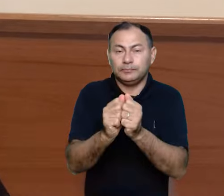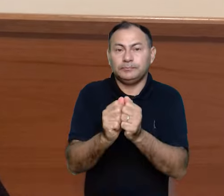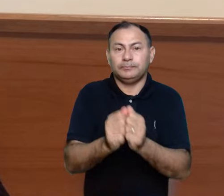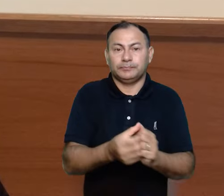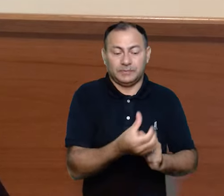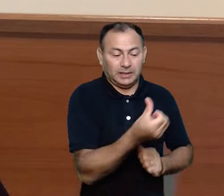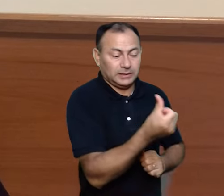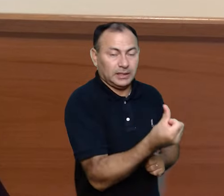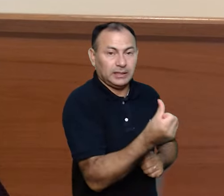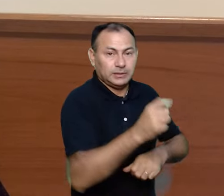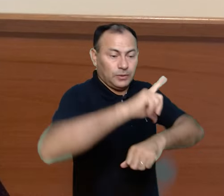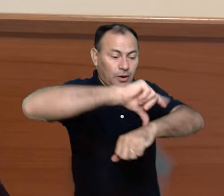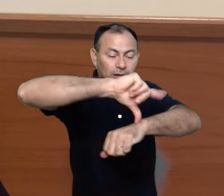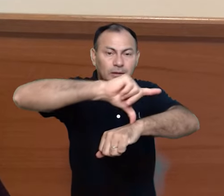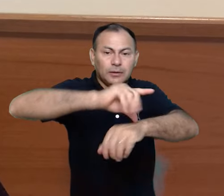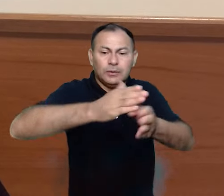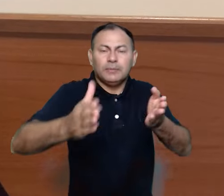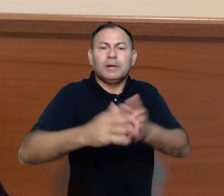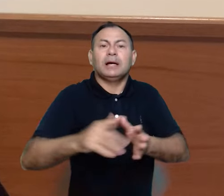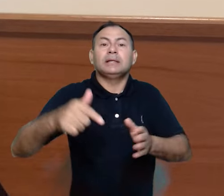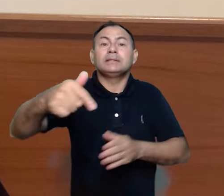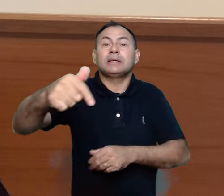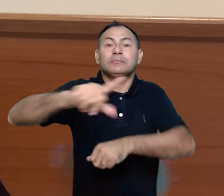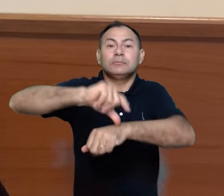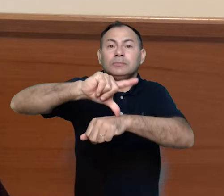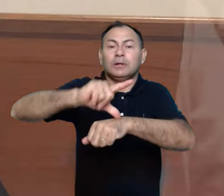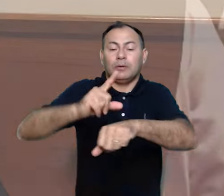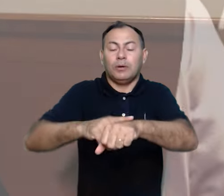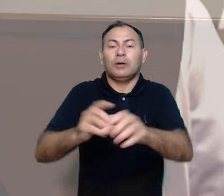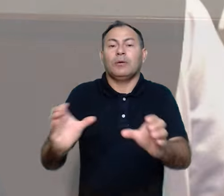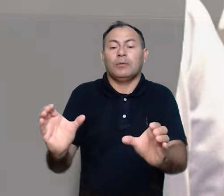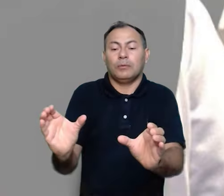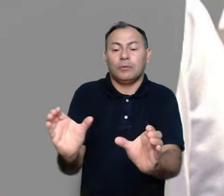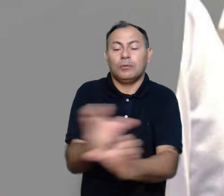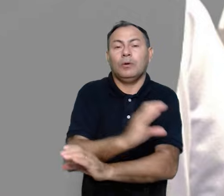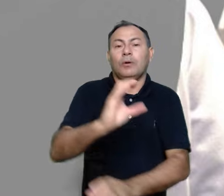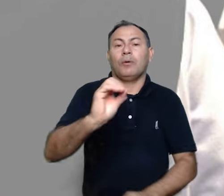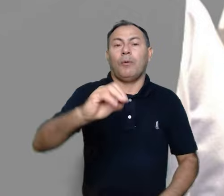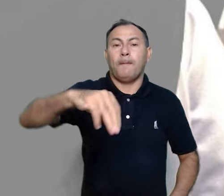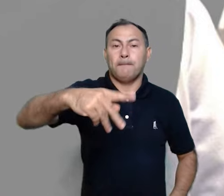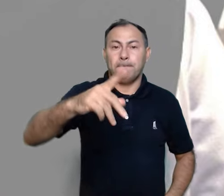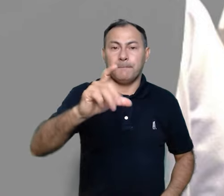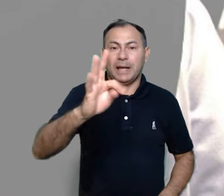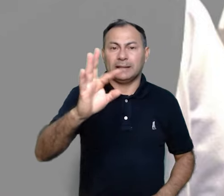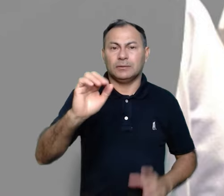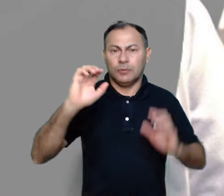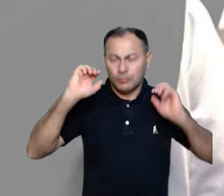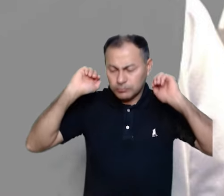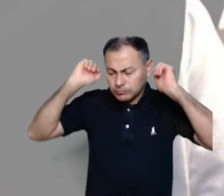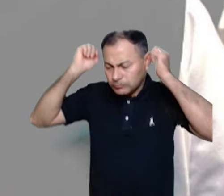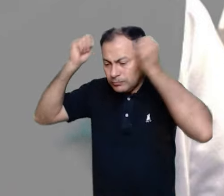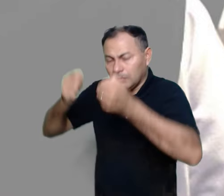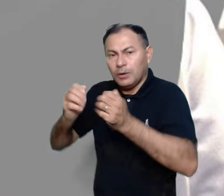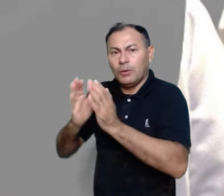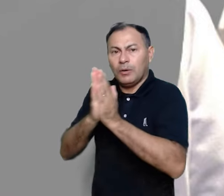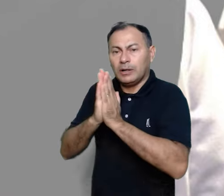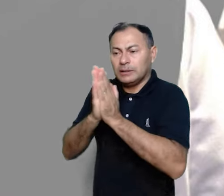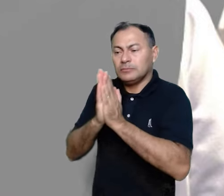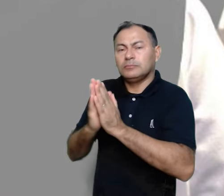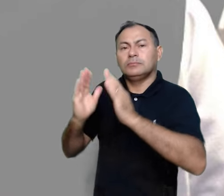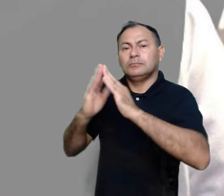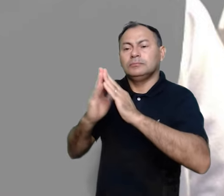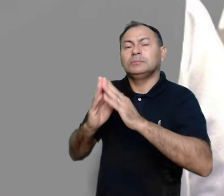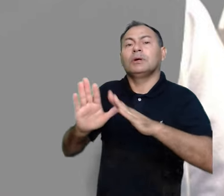-se a essas seis horas, uma sétima hora, a hora de completas, para quando os monges, ou nascem no ambiente